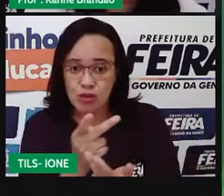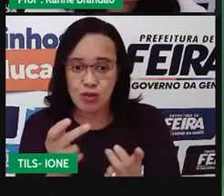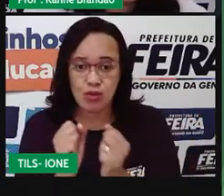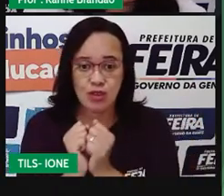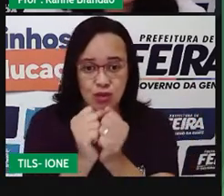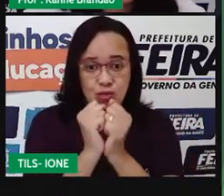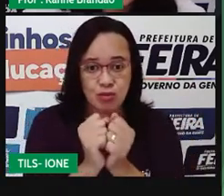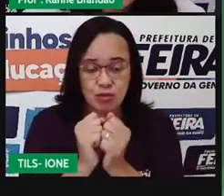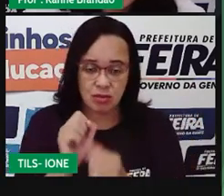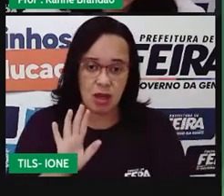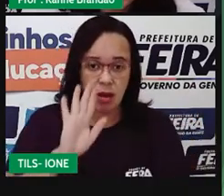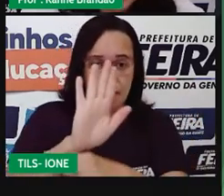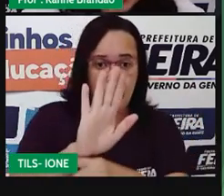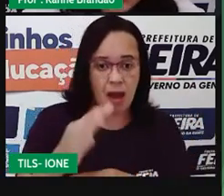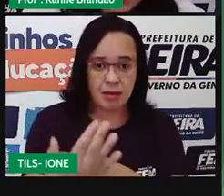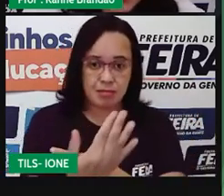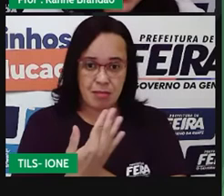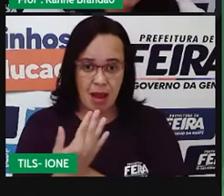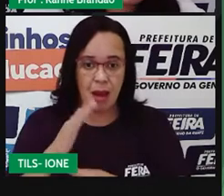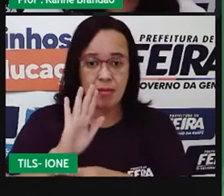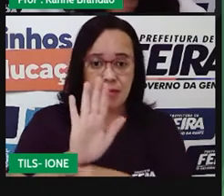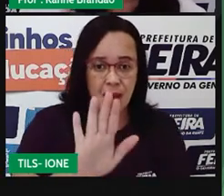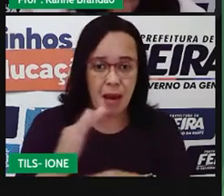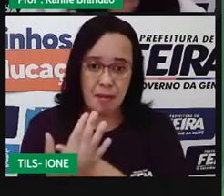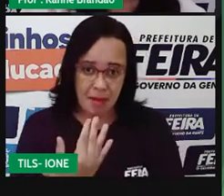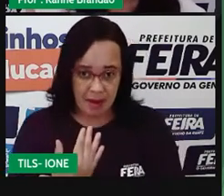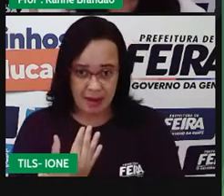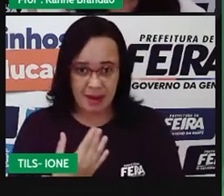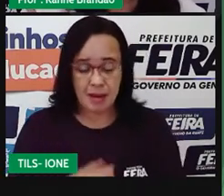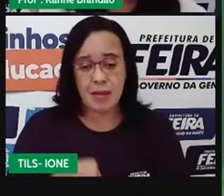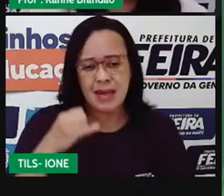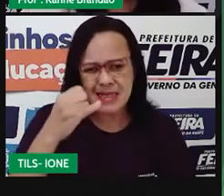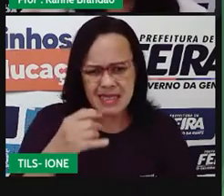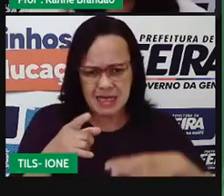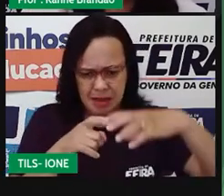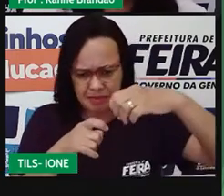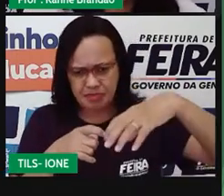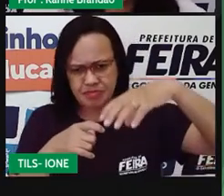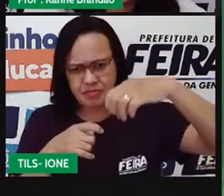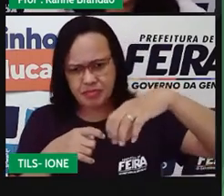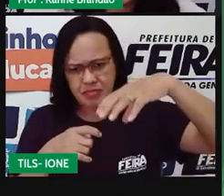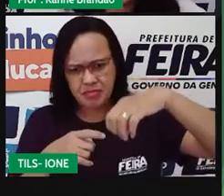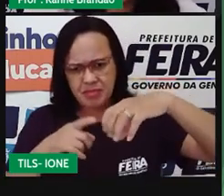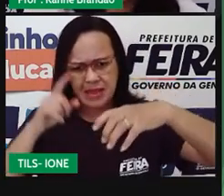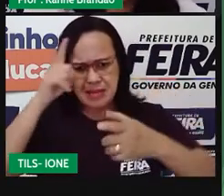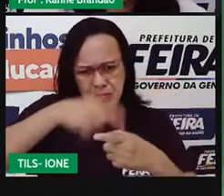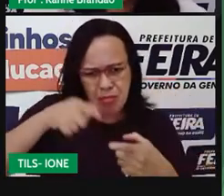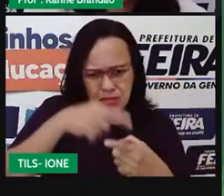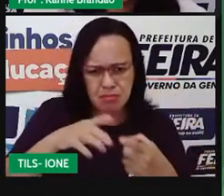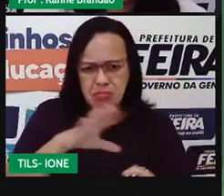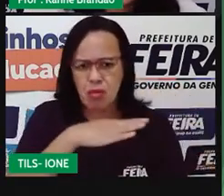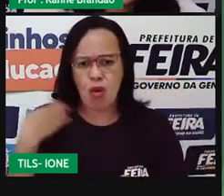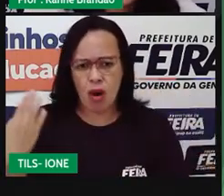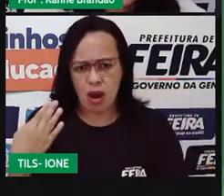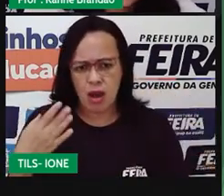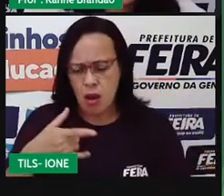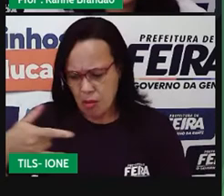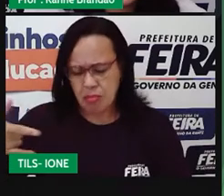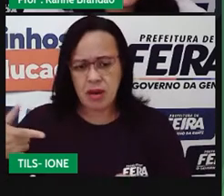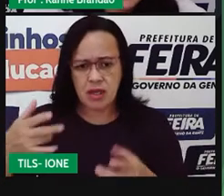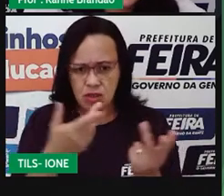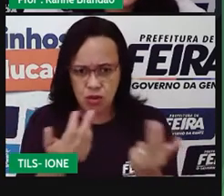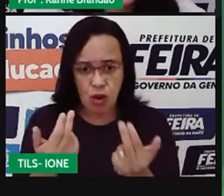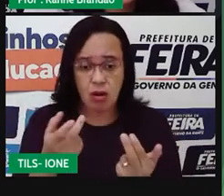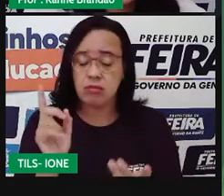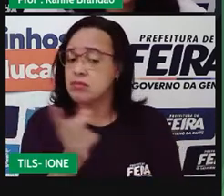que, se a anemora morrer, o peixinho vai morrer? Não. Ou, se o inverso acontecer, vai acontecer